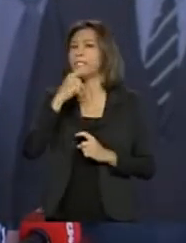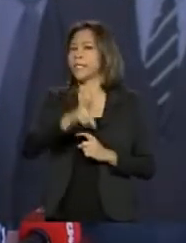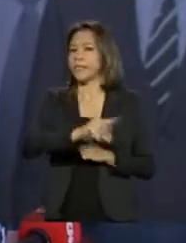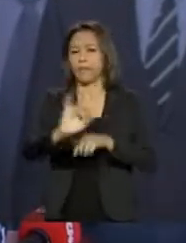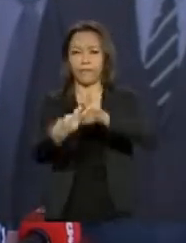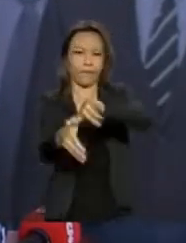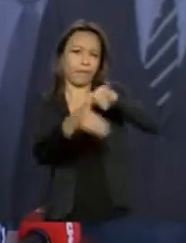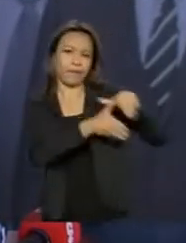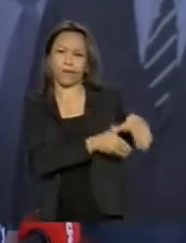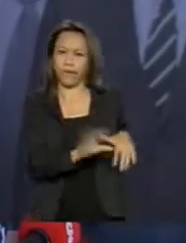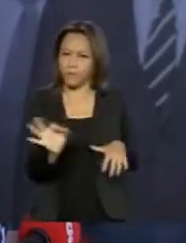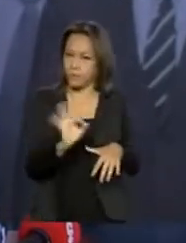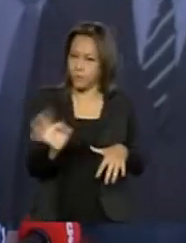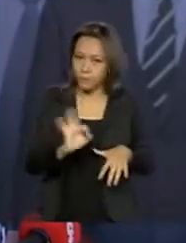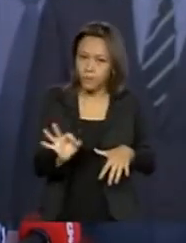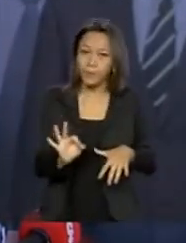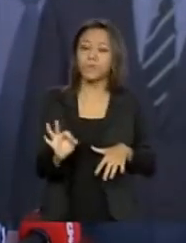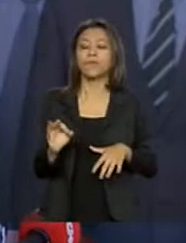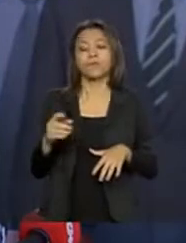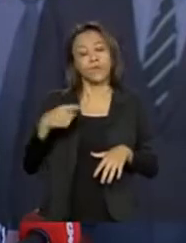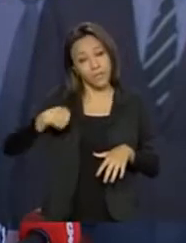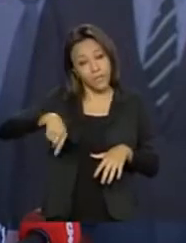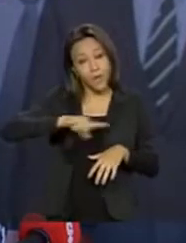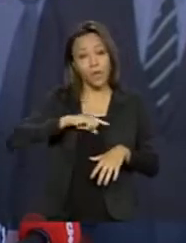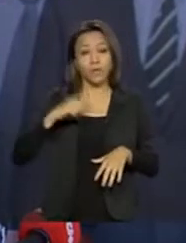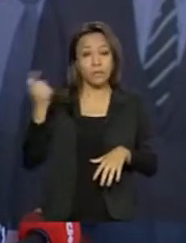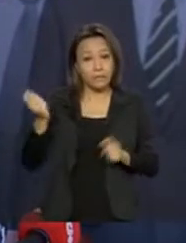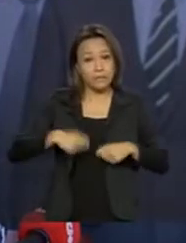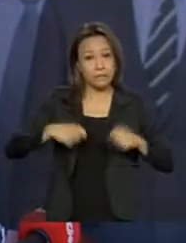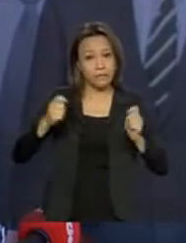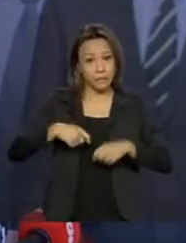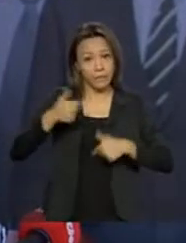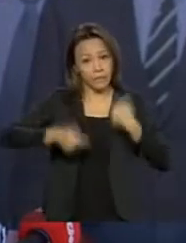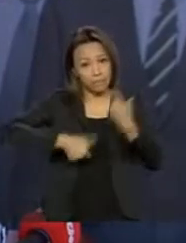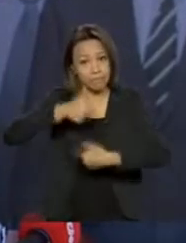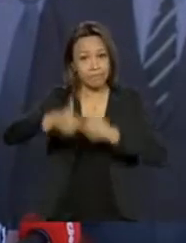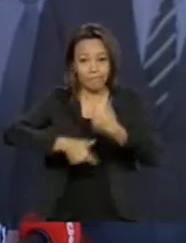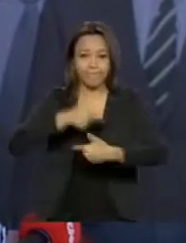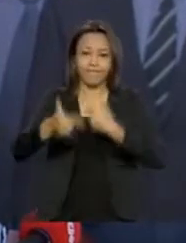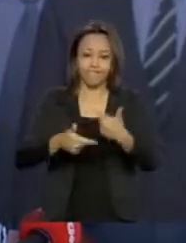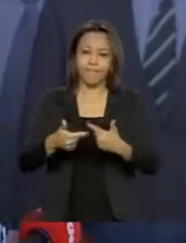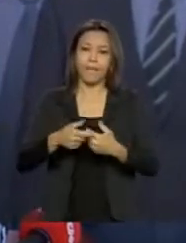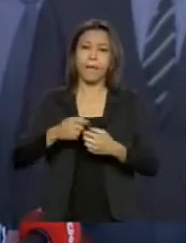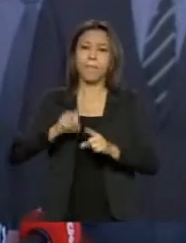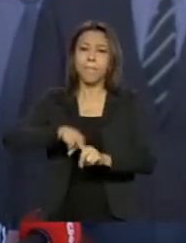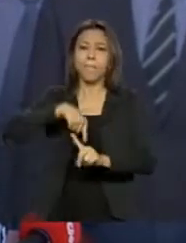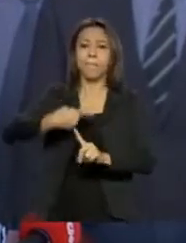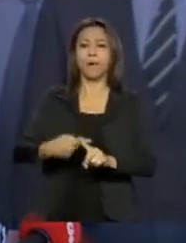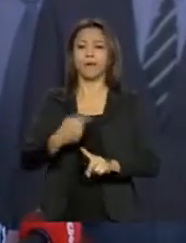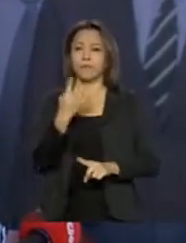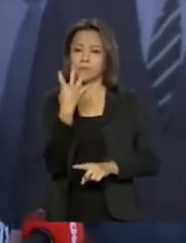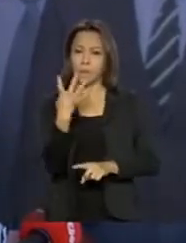da nossa ideia do que é possível fazer com os recursos que nós temos, estender por quatro meses